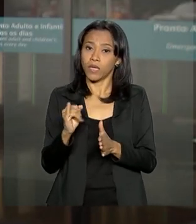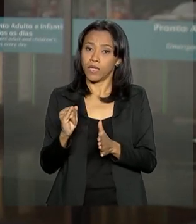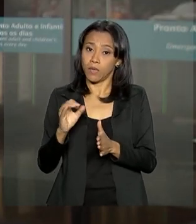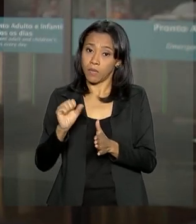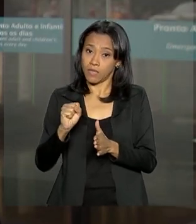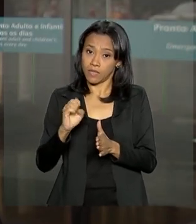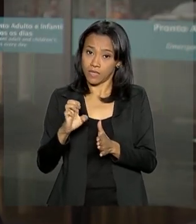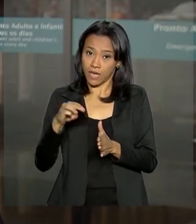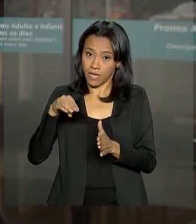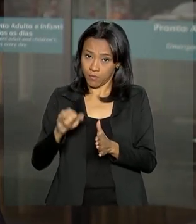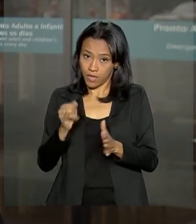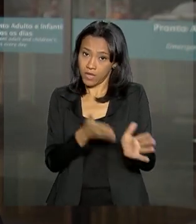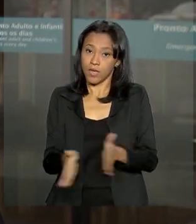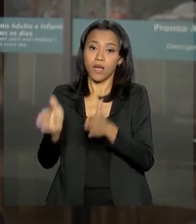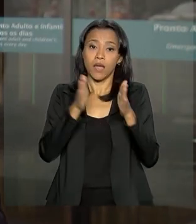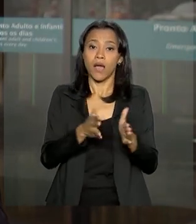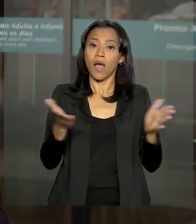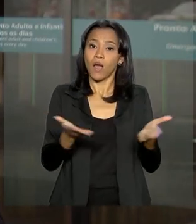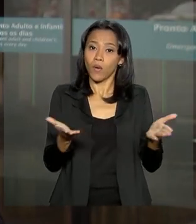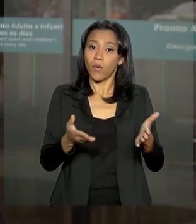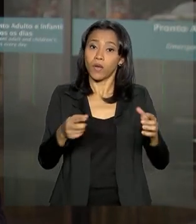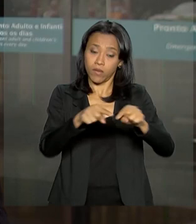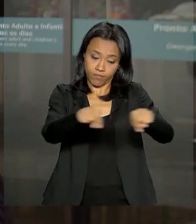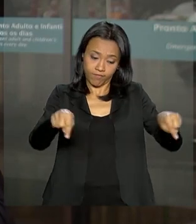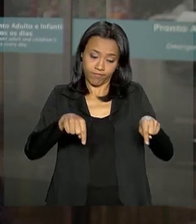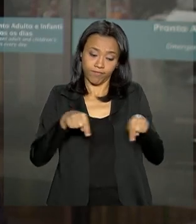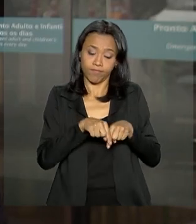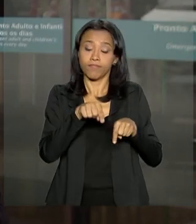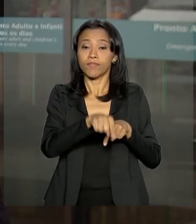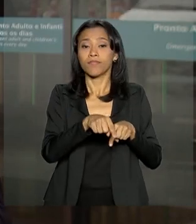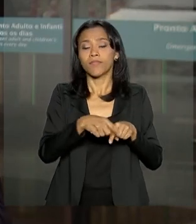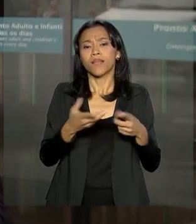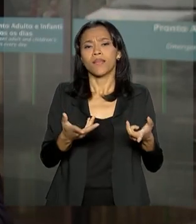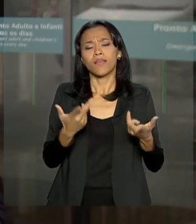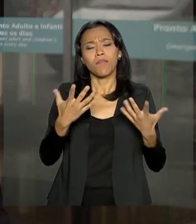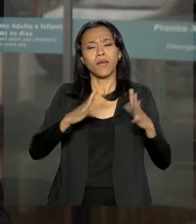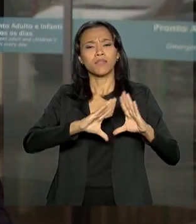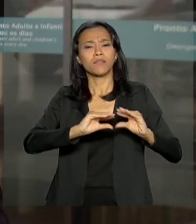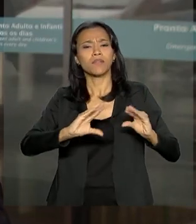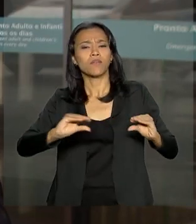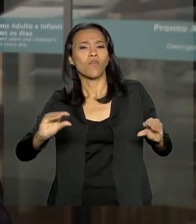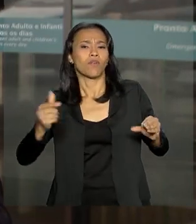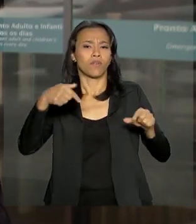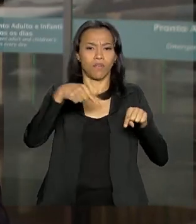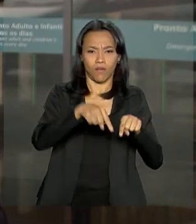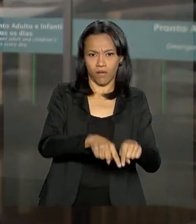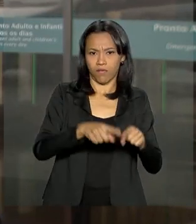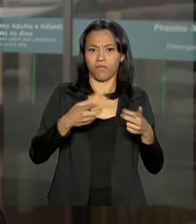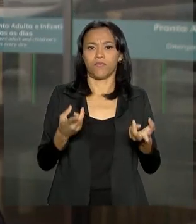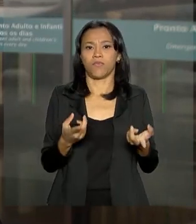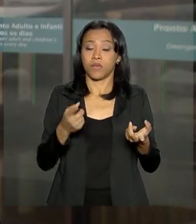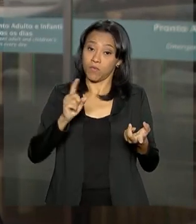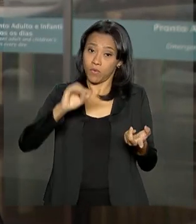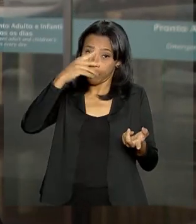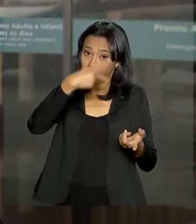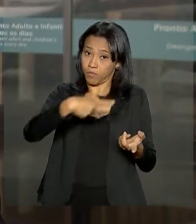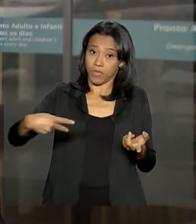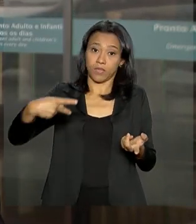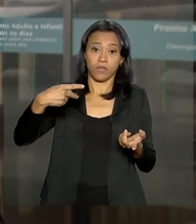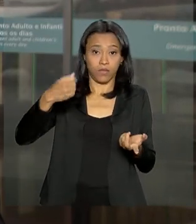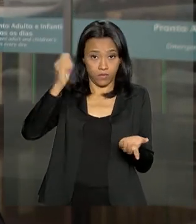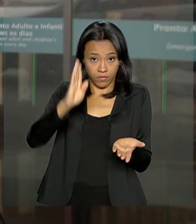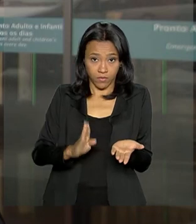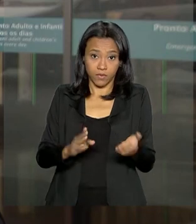para um regime de apartamento, que é bem mais relaxado, digamos assim, tanto para o presidente da República